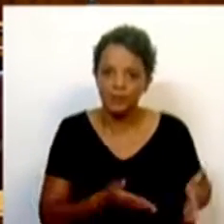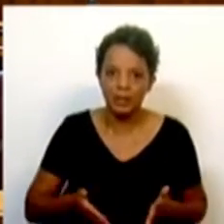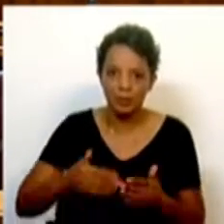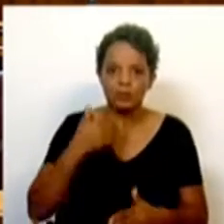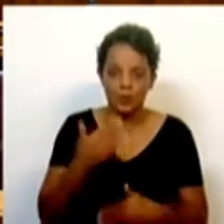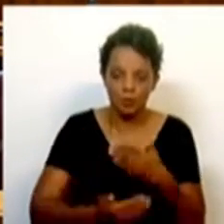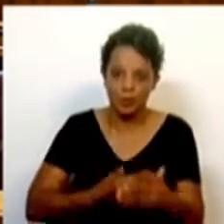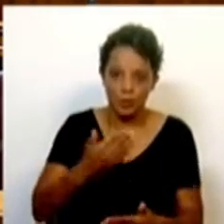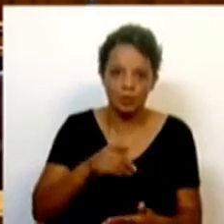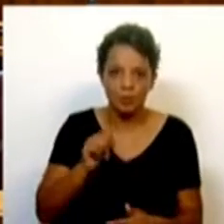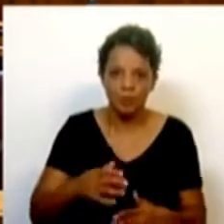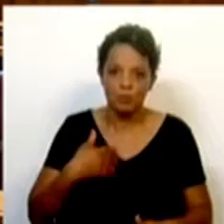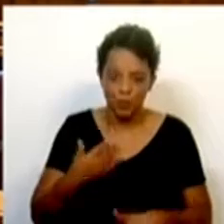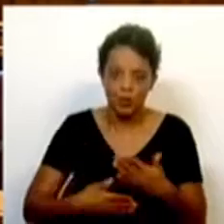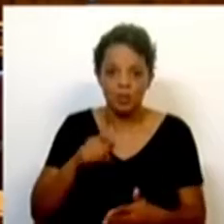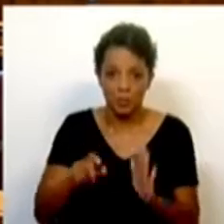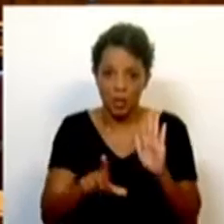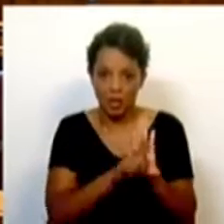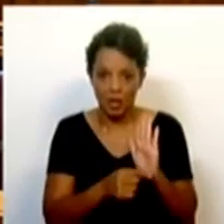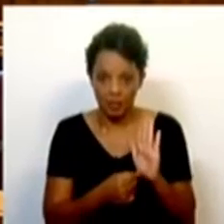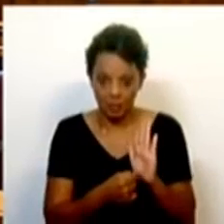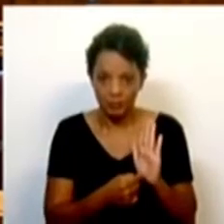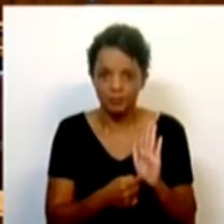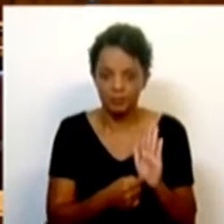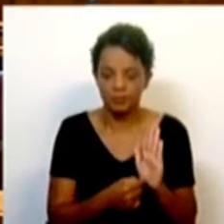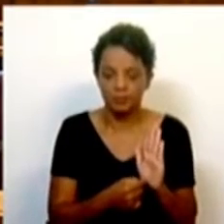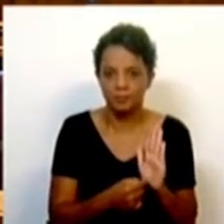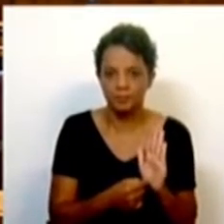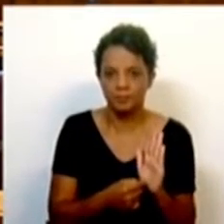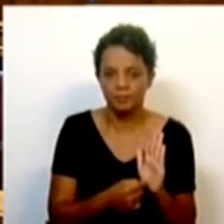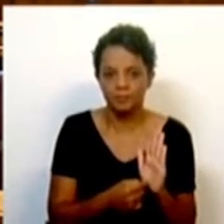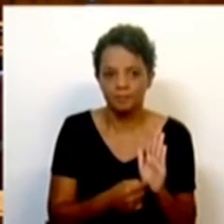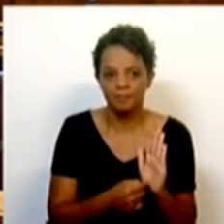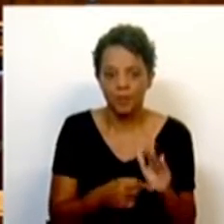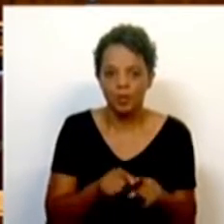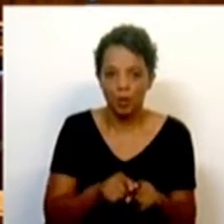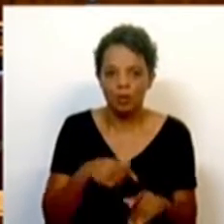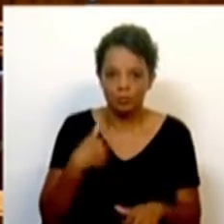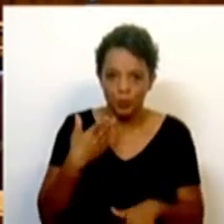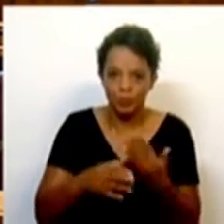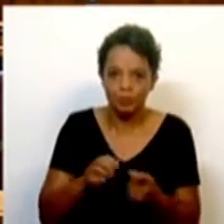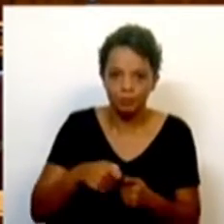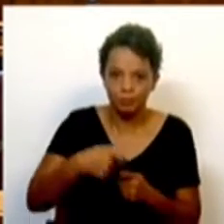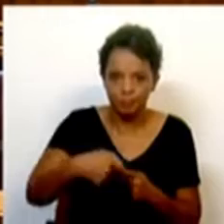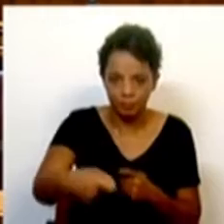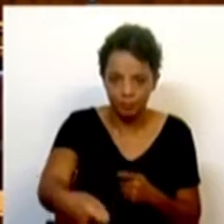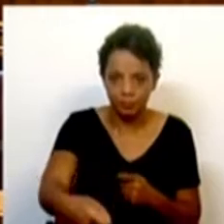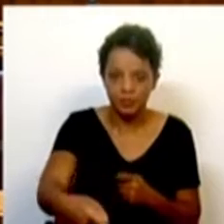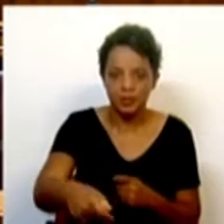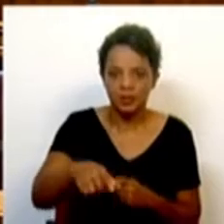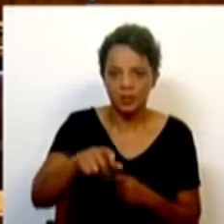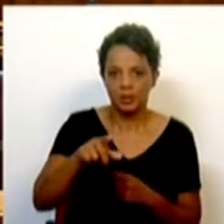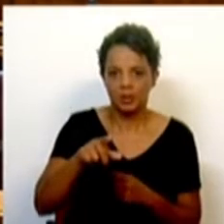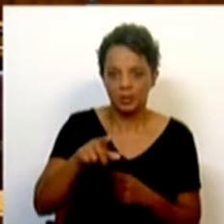sendo feito e progressivo, também é uma lei que prima por ser progressiva, por ter, inclusivamente,